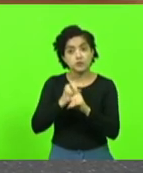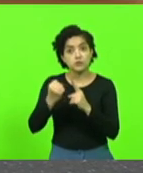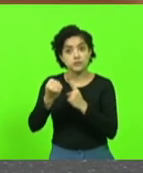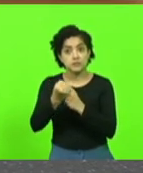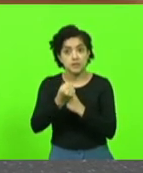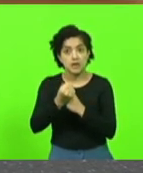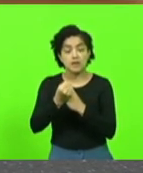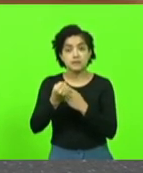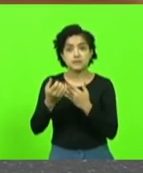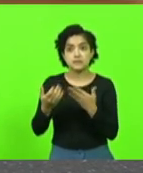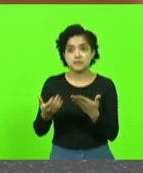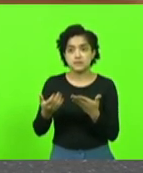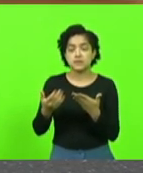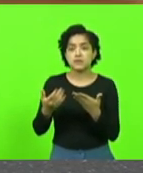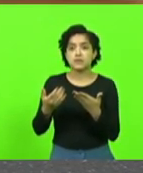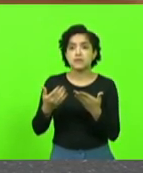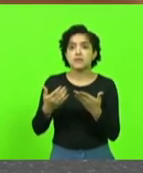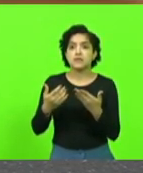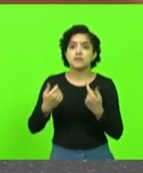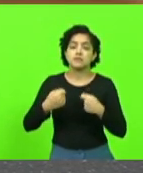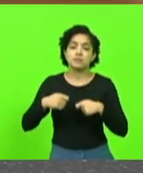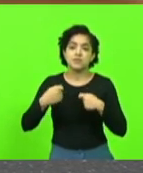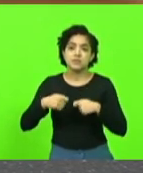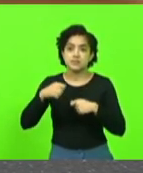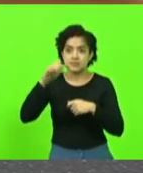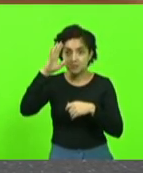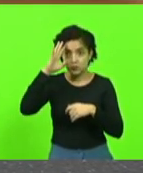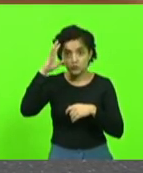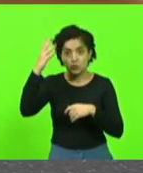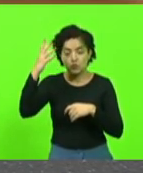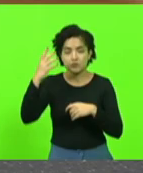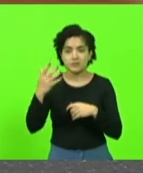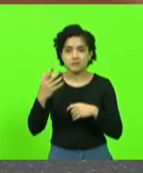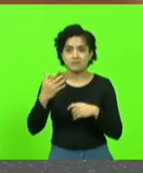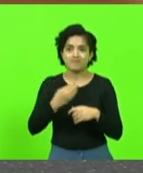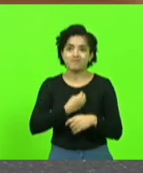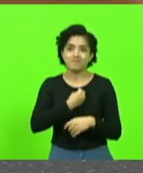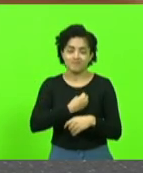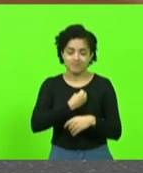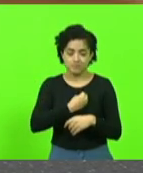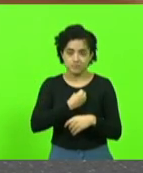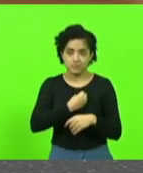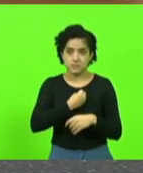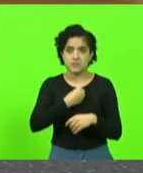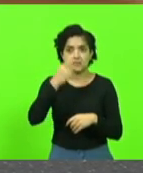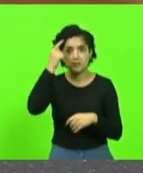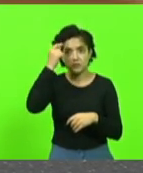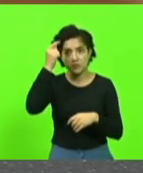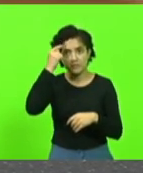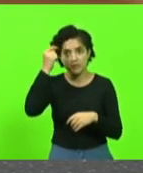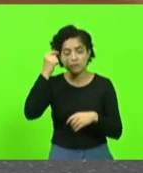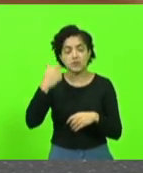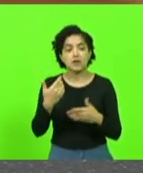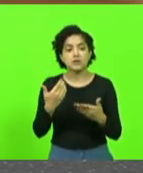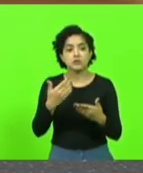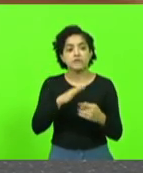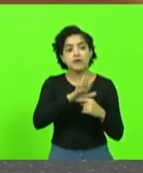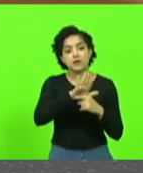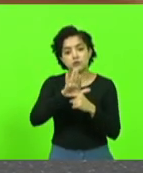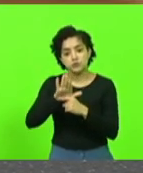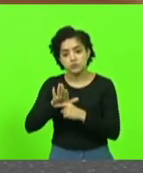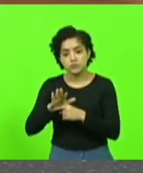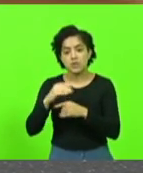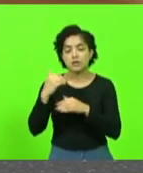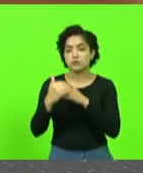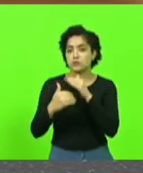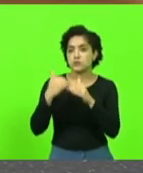necessariamente como solução pela presença de uma universidade para o desenvolvimento de Santa Catarina, notadamente